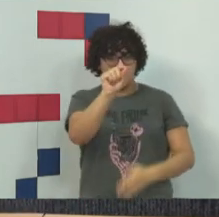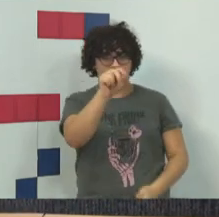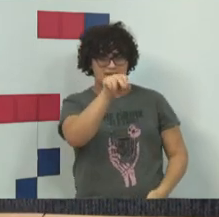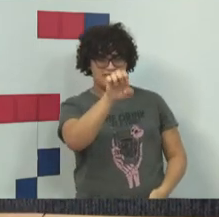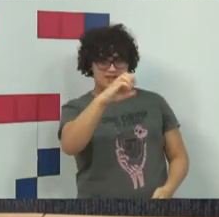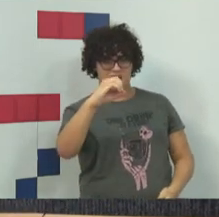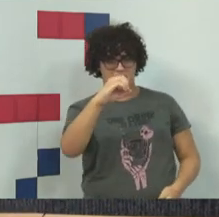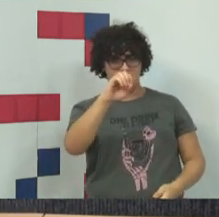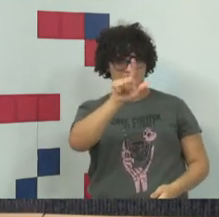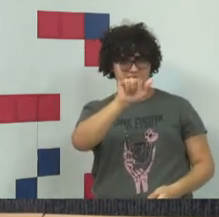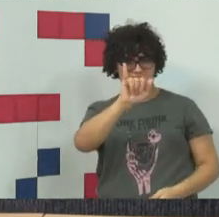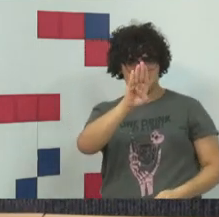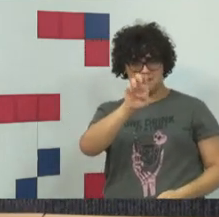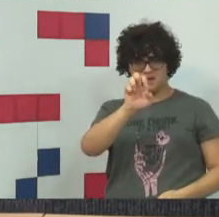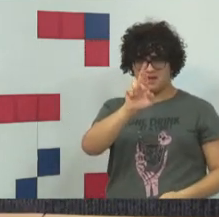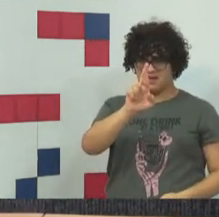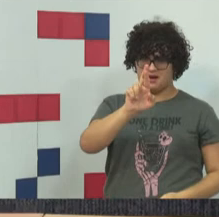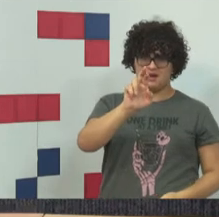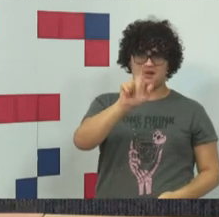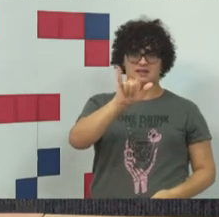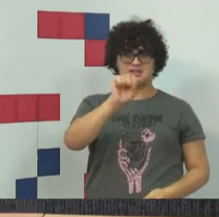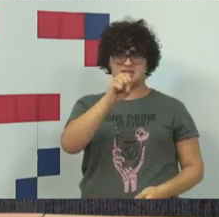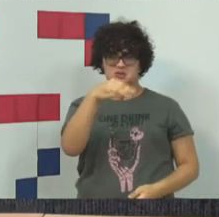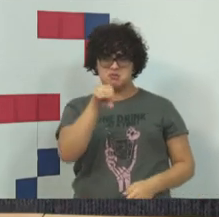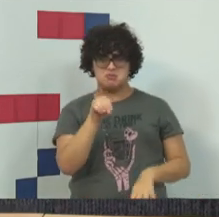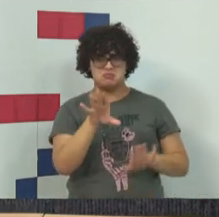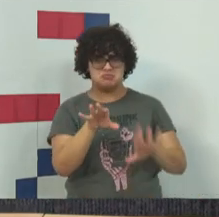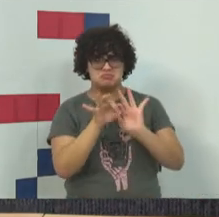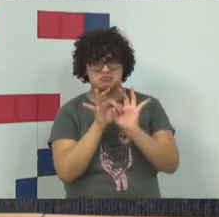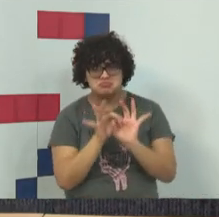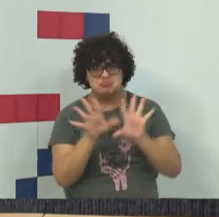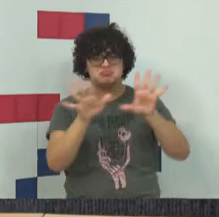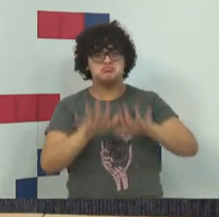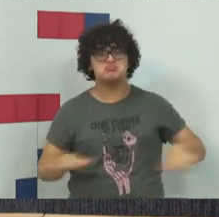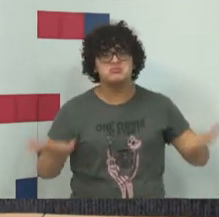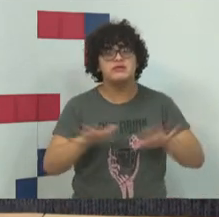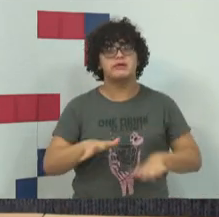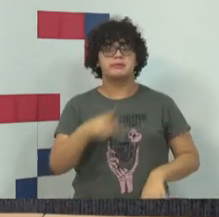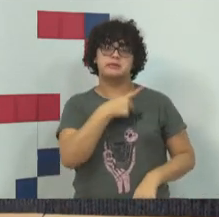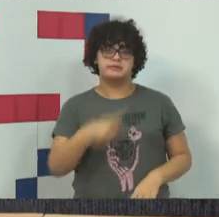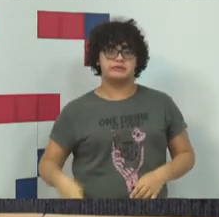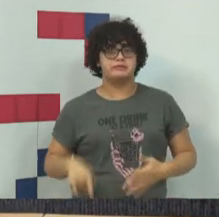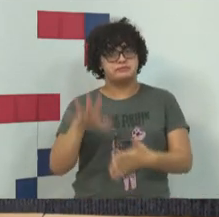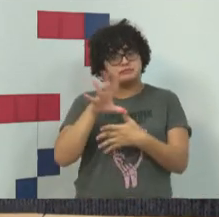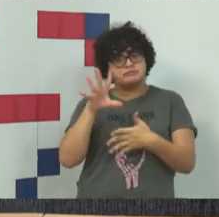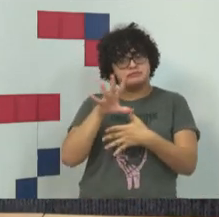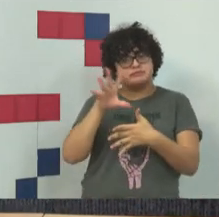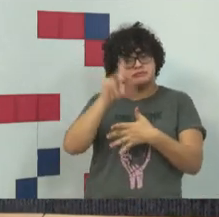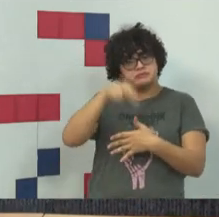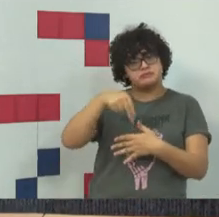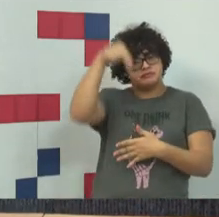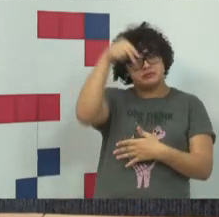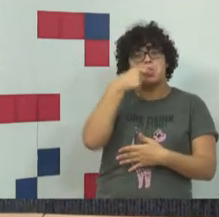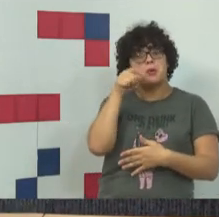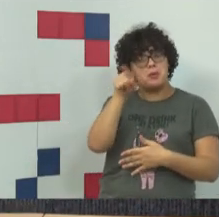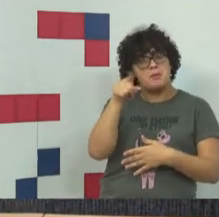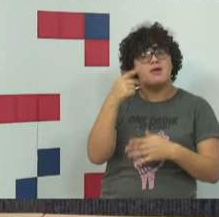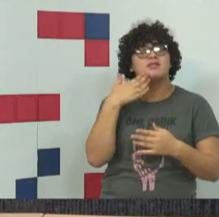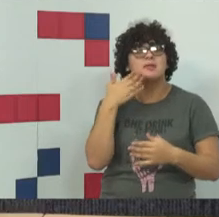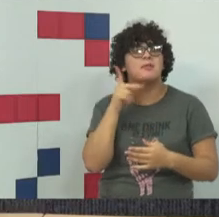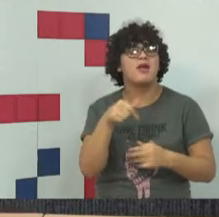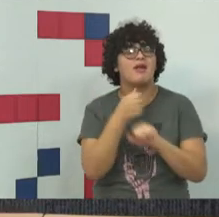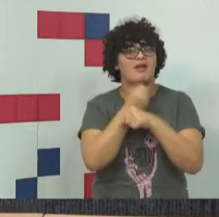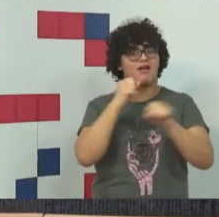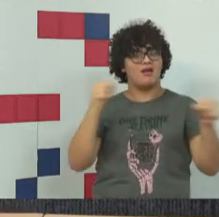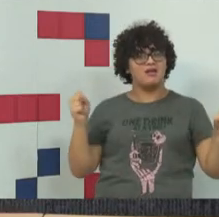que tinha em Margaret Thatcher e no presidente norte-americano Ronald Reagan, os grandes